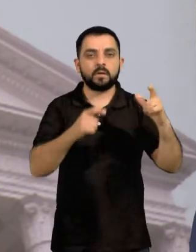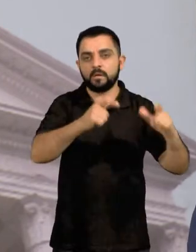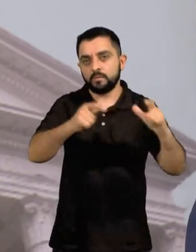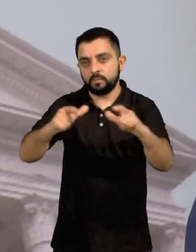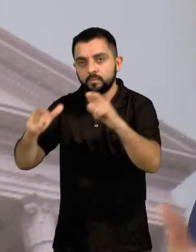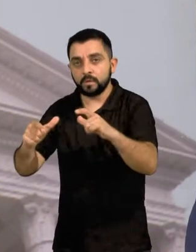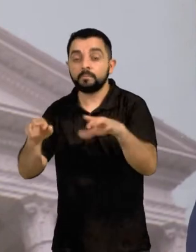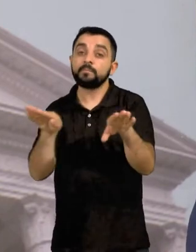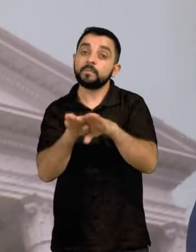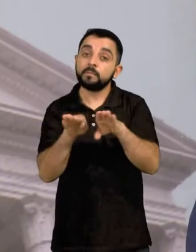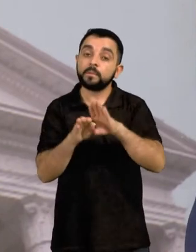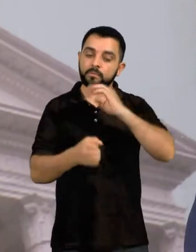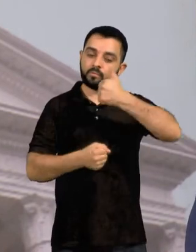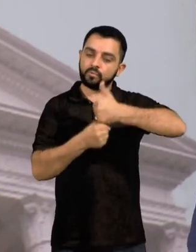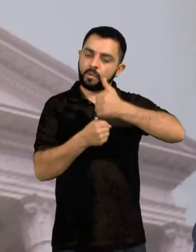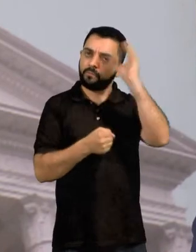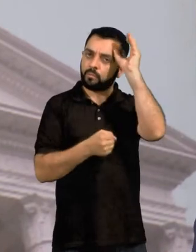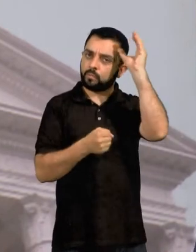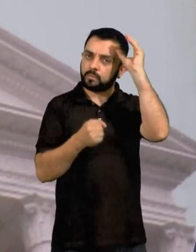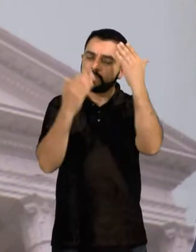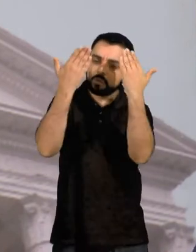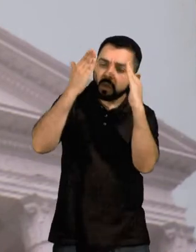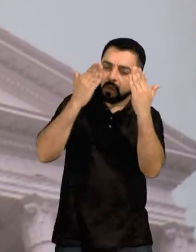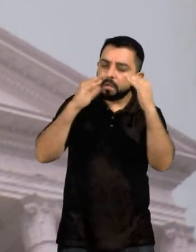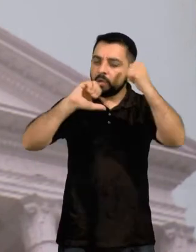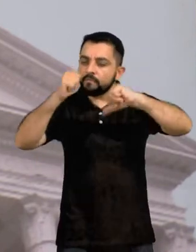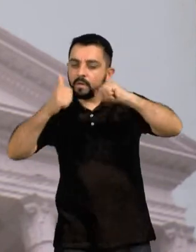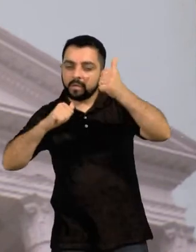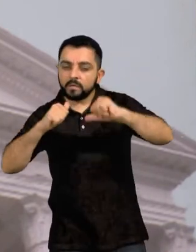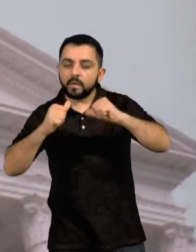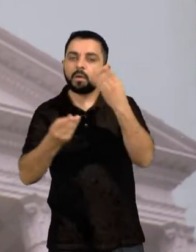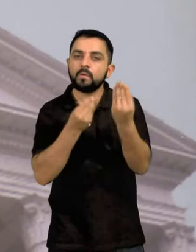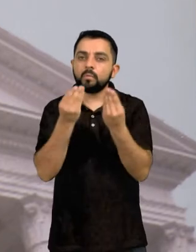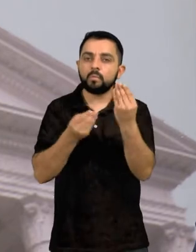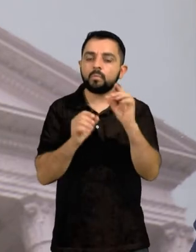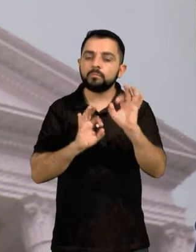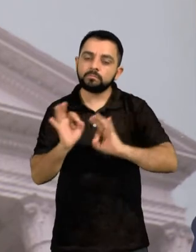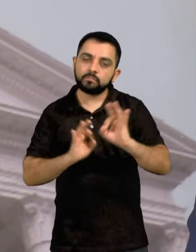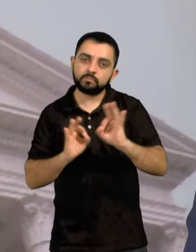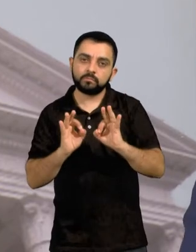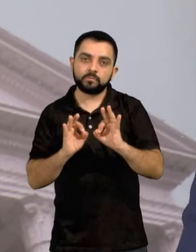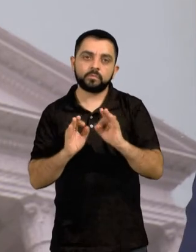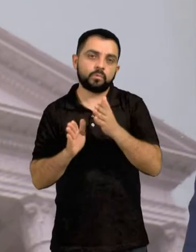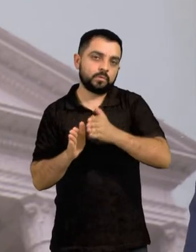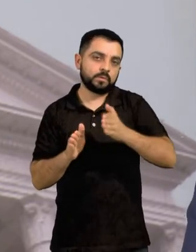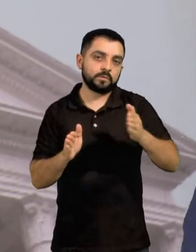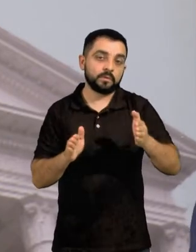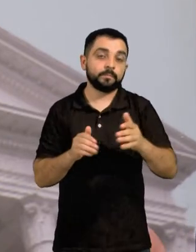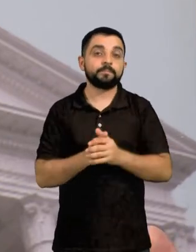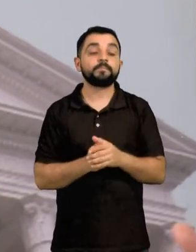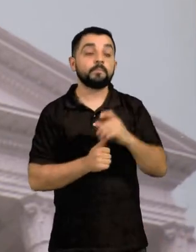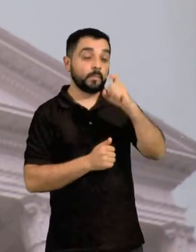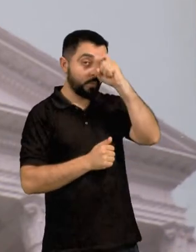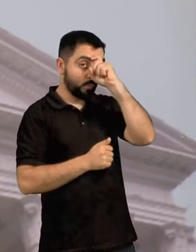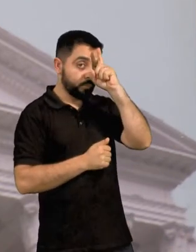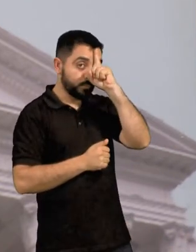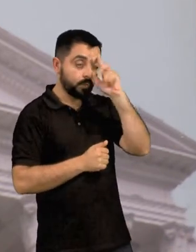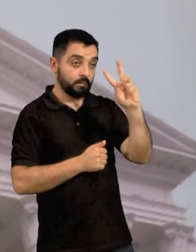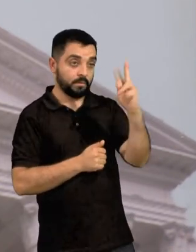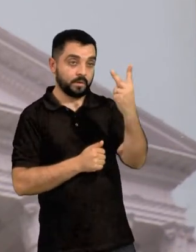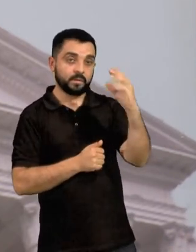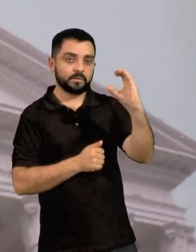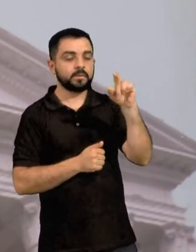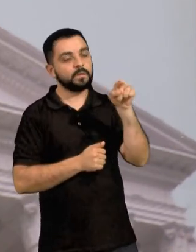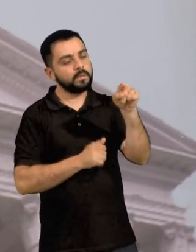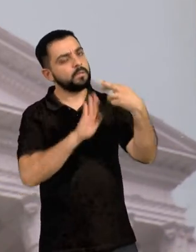avaliação, que eu peço que seja feita com flexibilidade e com bom senso, das chefias imediatas. O Hospital de Clínicas, pelas suas enormes especificidades,